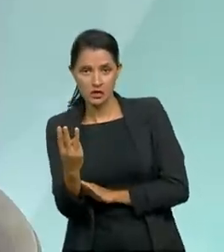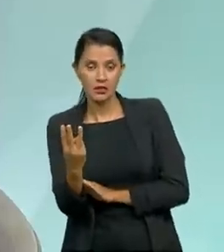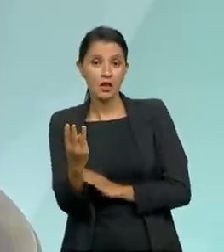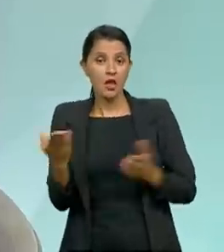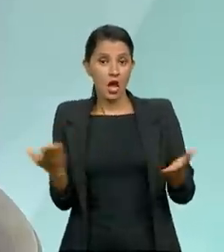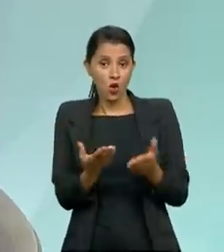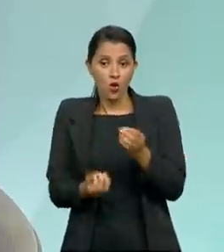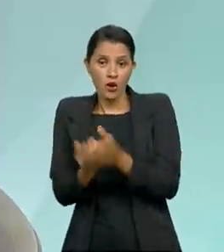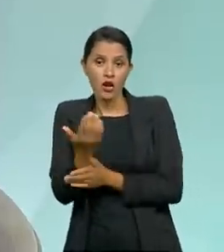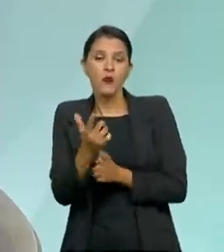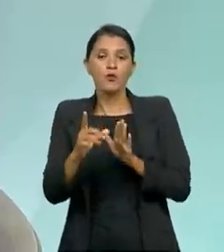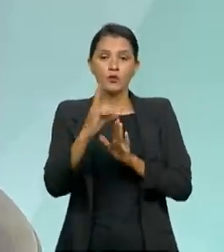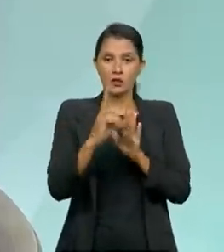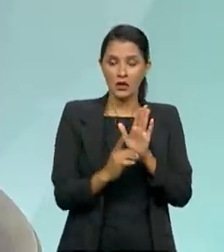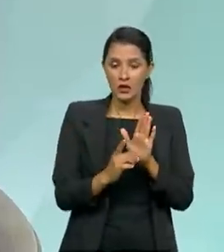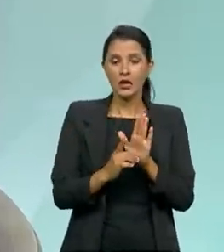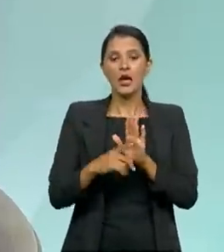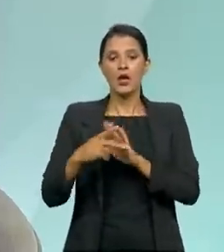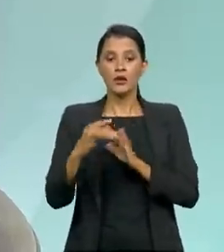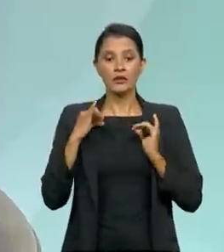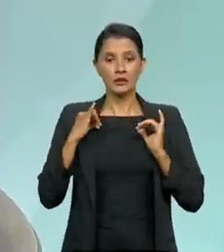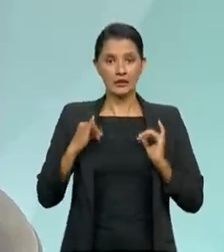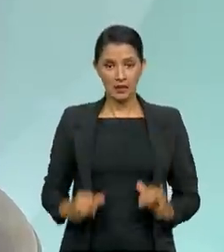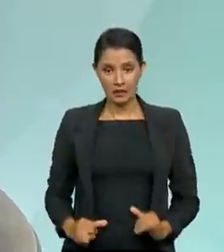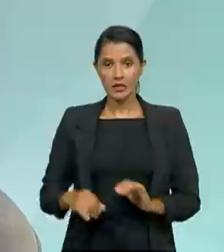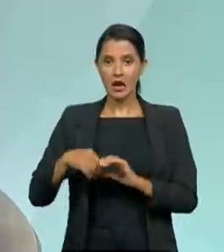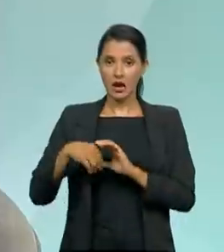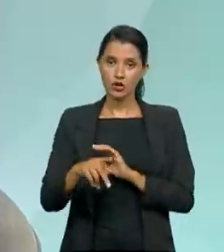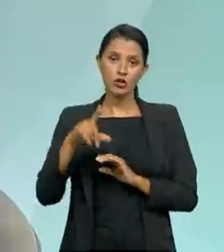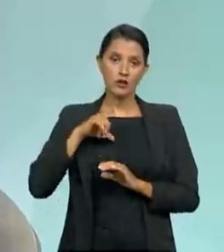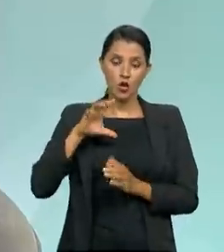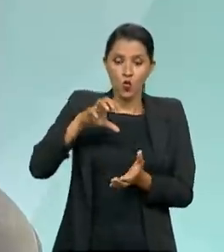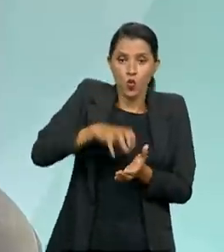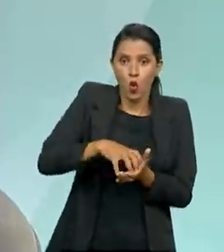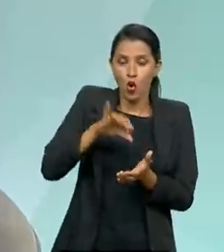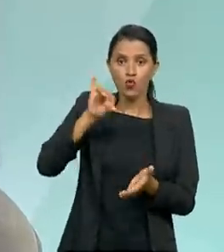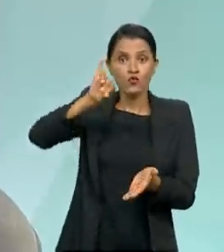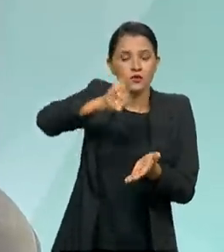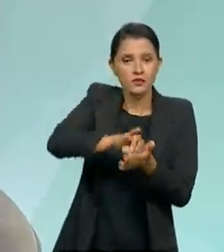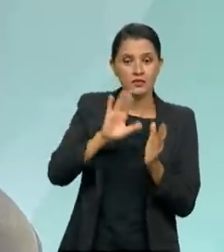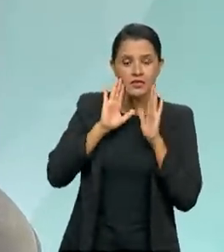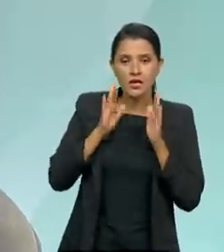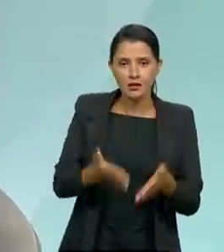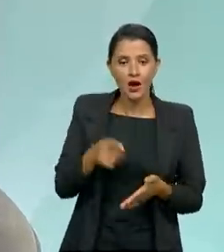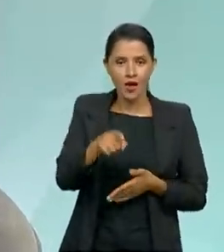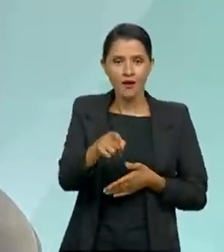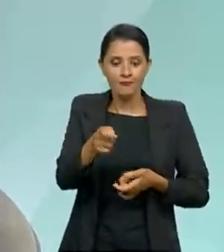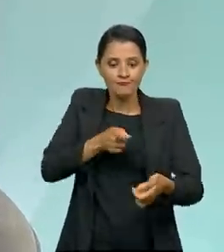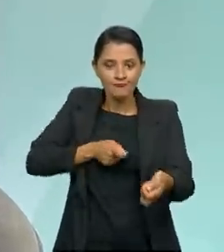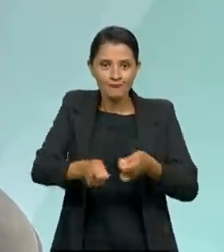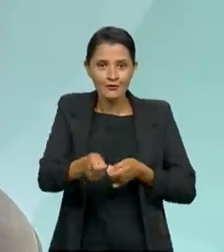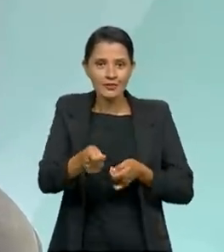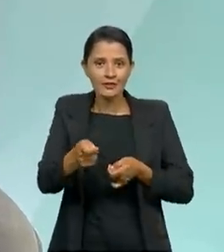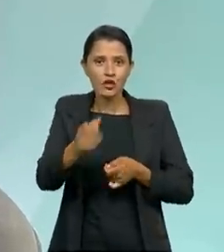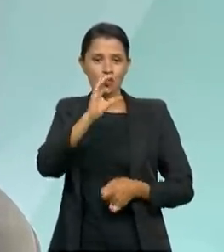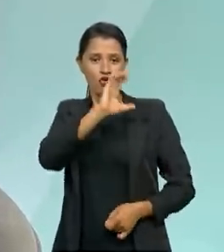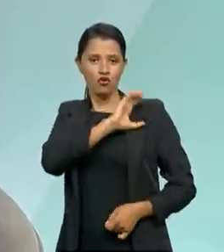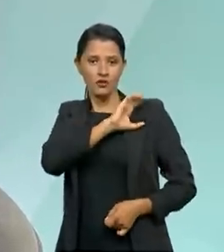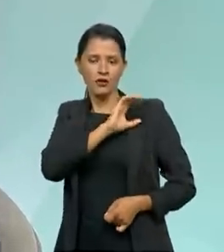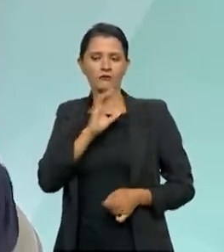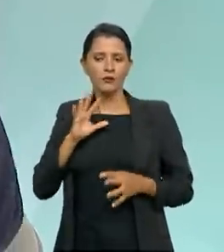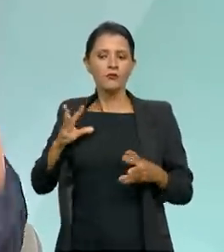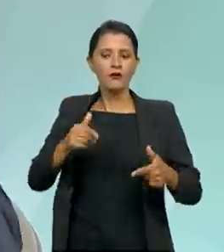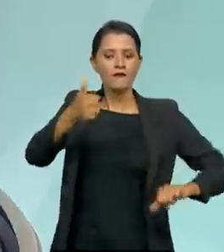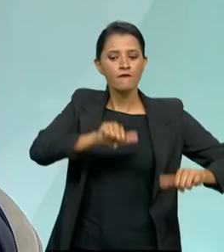um decreto do Sistema de Integridade do Poder Executivo Federal, a CGU, órgão central, ela que coordena. Nós vamos avaliar todos os programas de integridade do